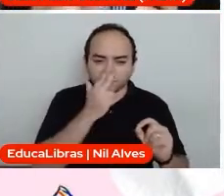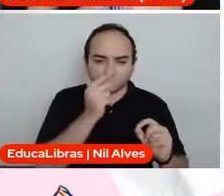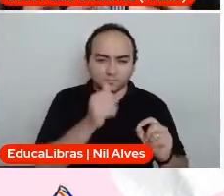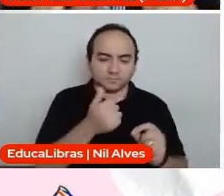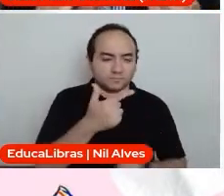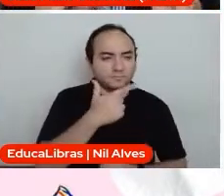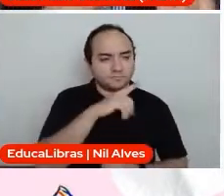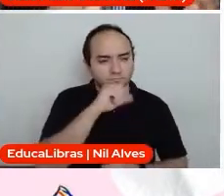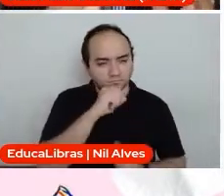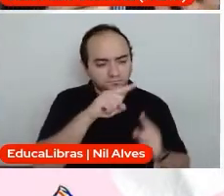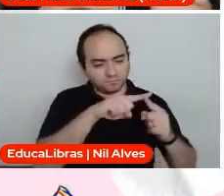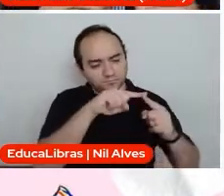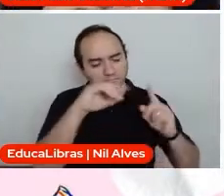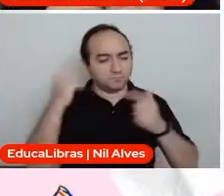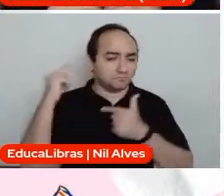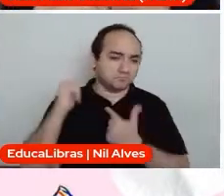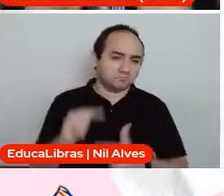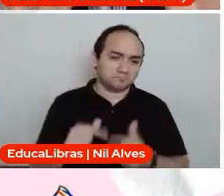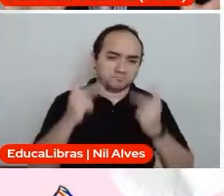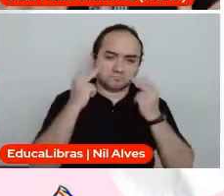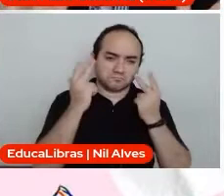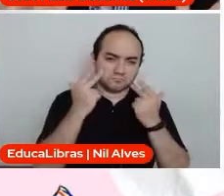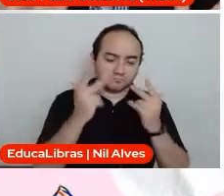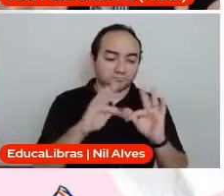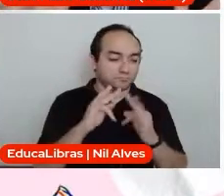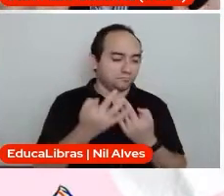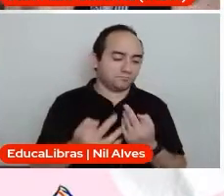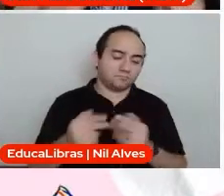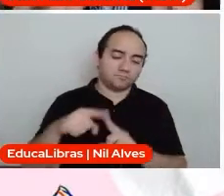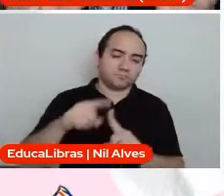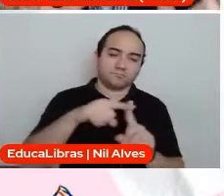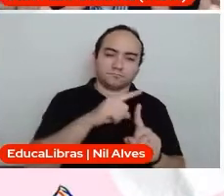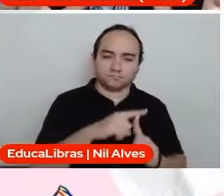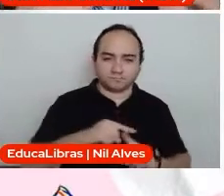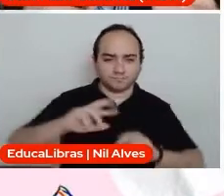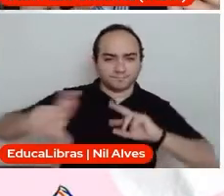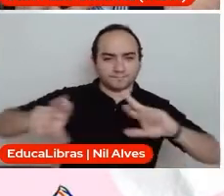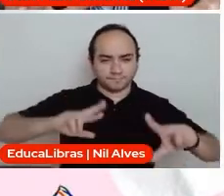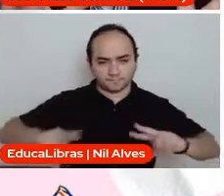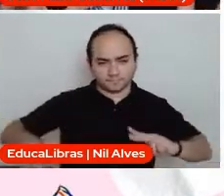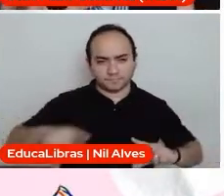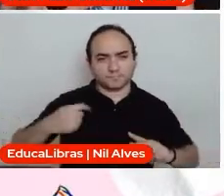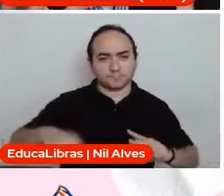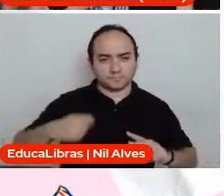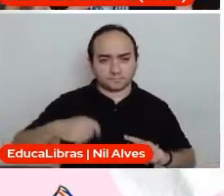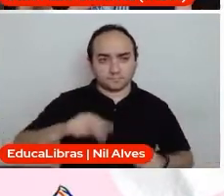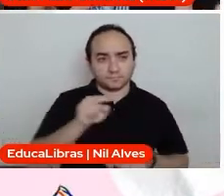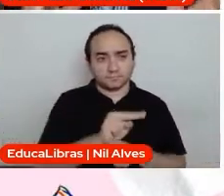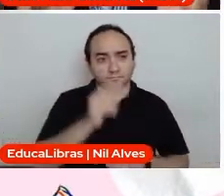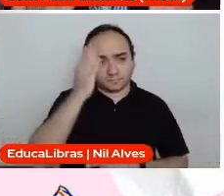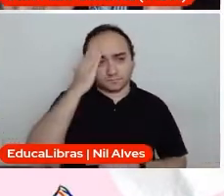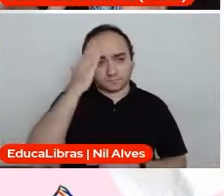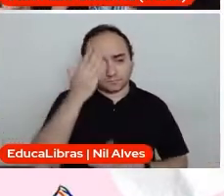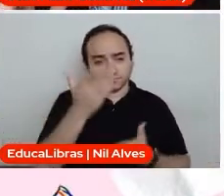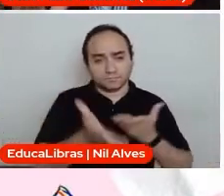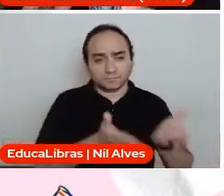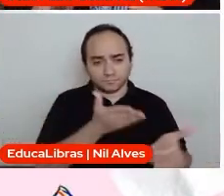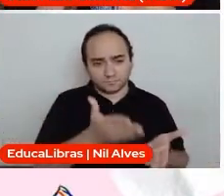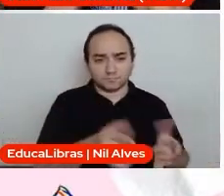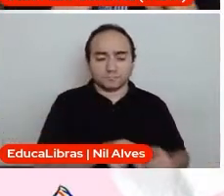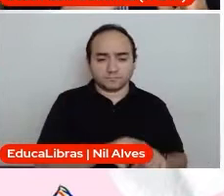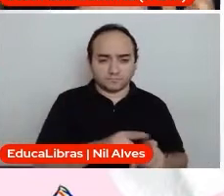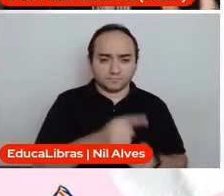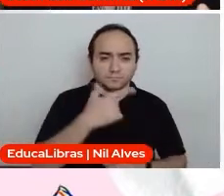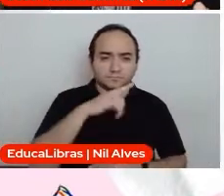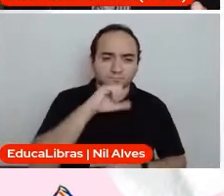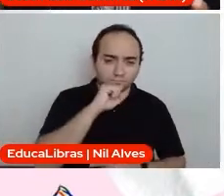patriarcal, aquela família tradicional, temos vários tipos de famílias, entender isso, proteger essas famílias, a família patriarcal,